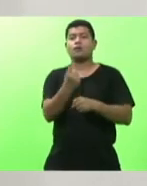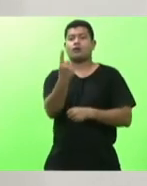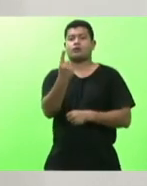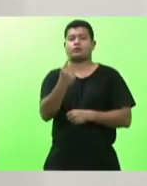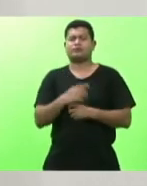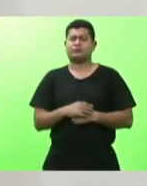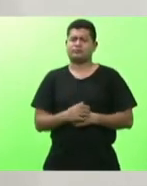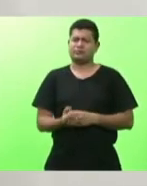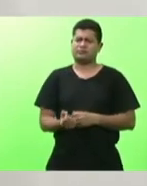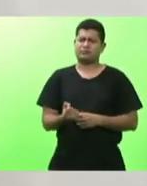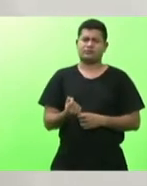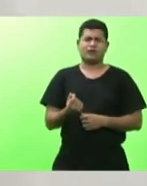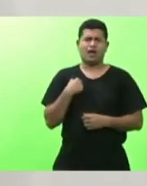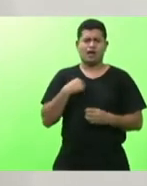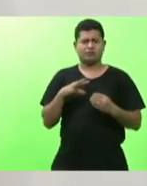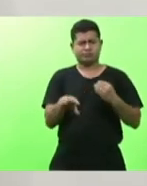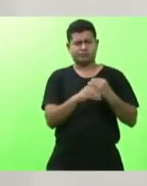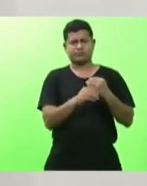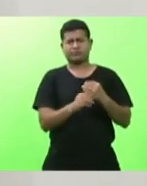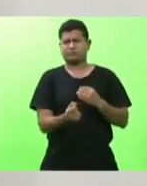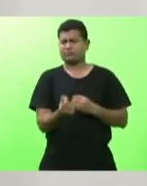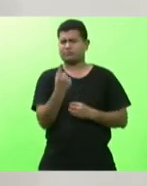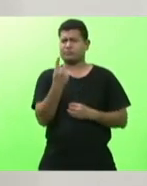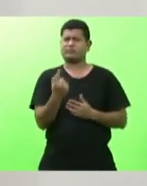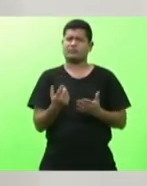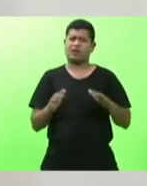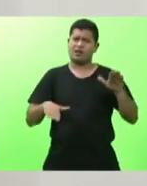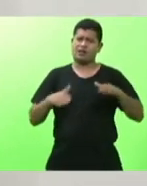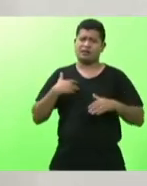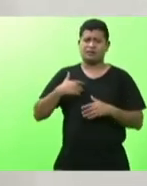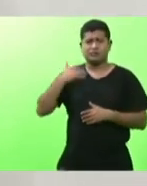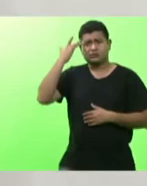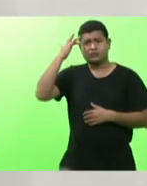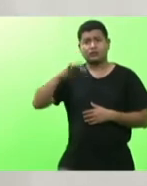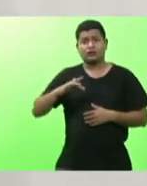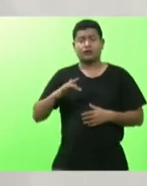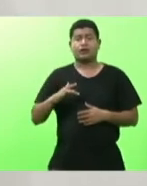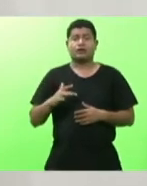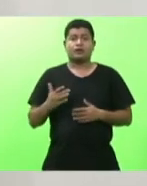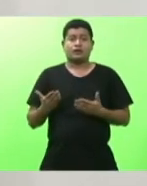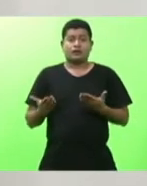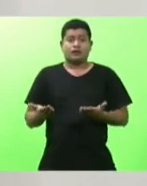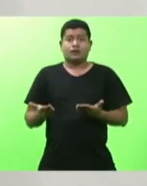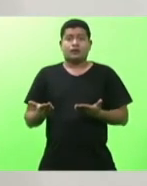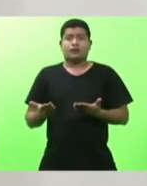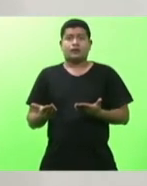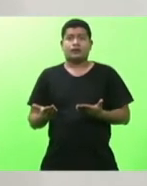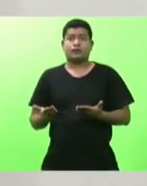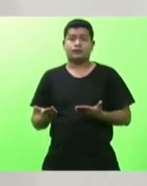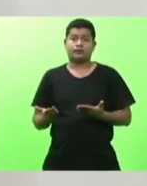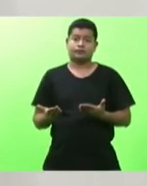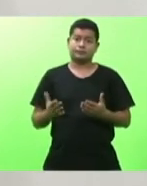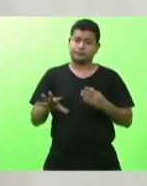essa emenda as vezes tem um não sei as vezes eu não consegui entender a emenda é da